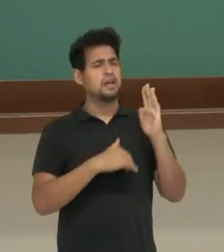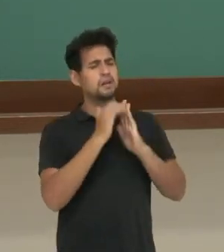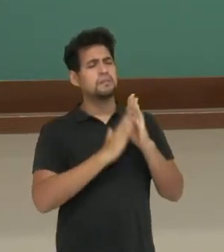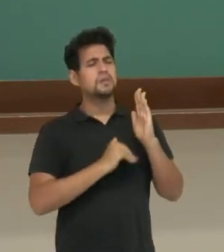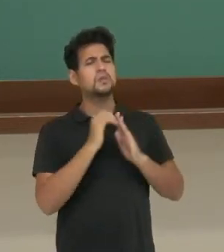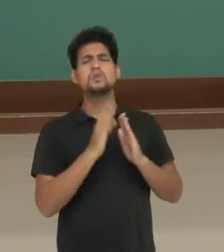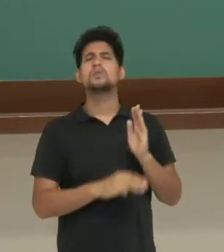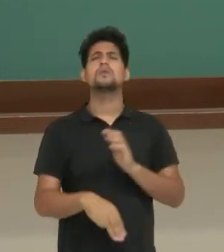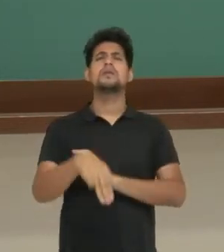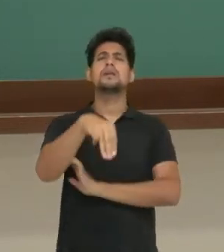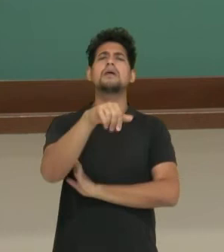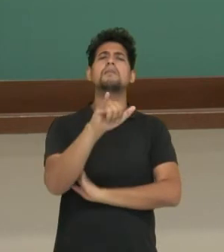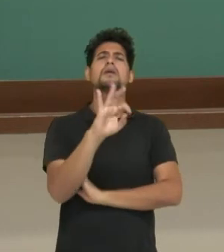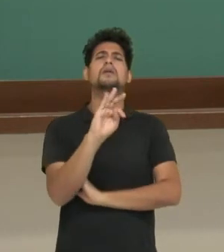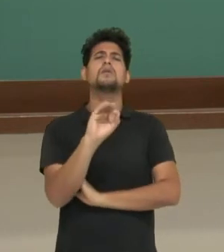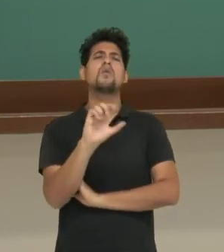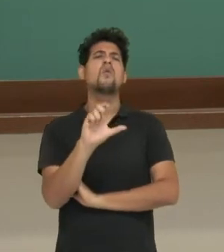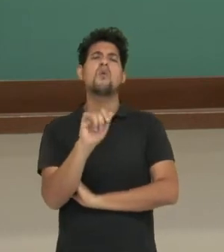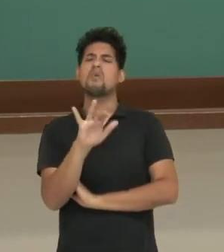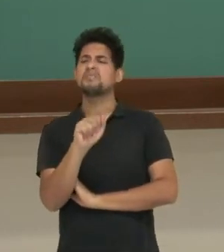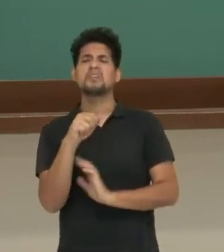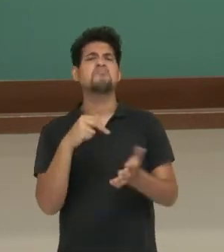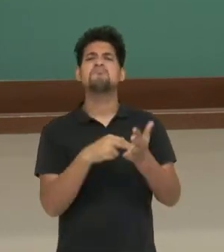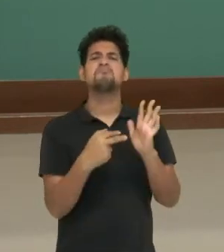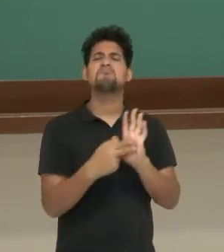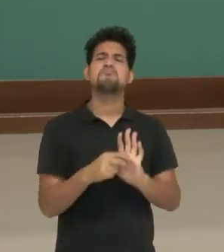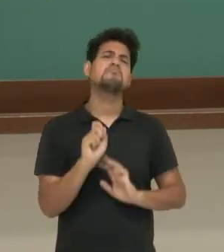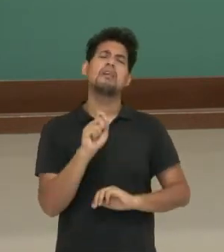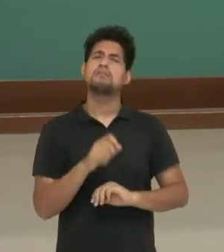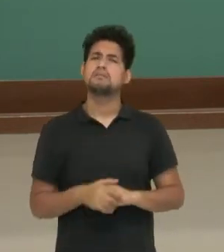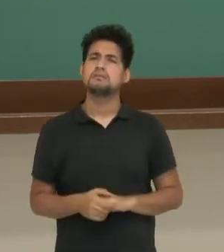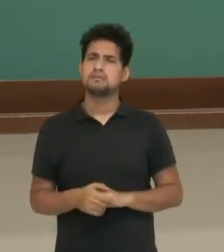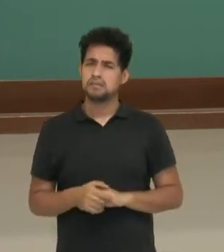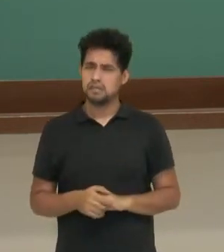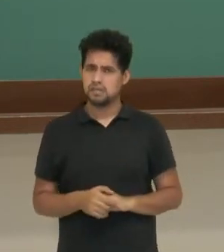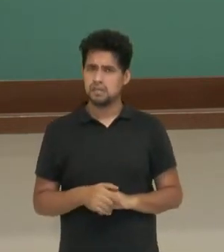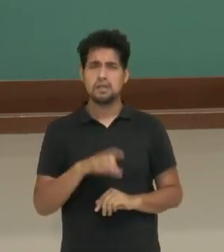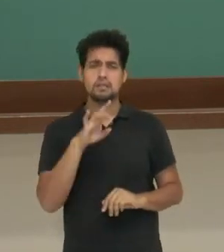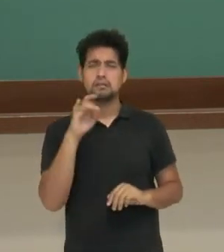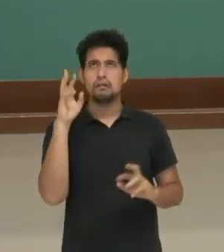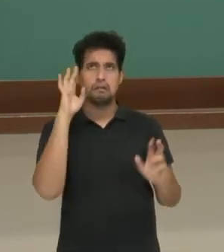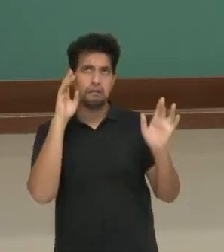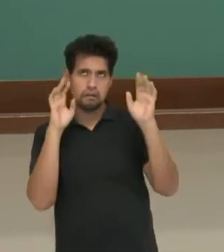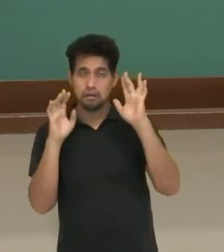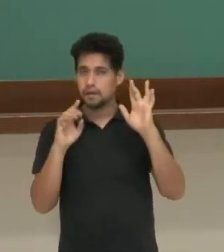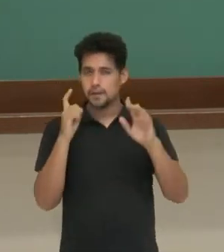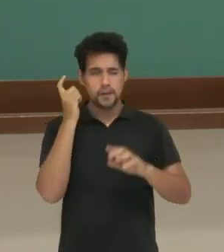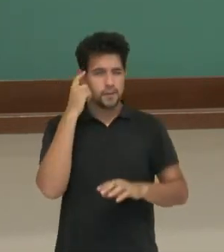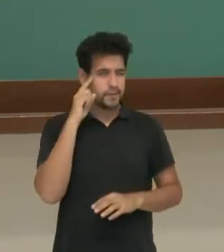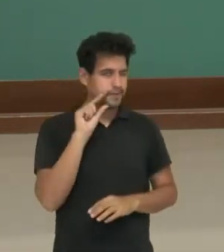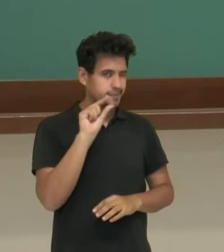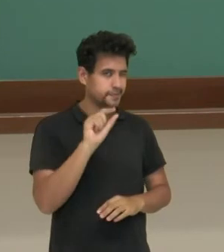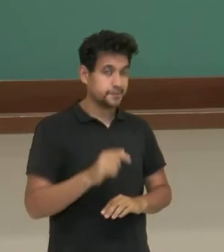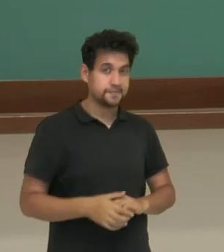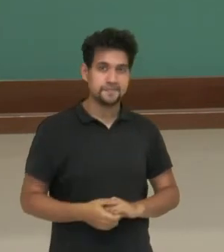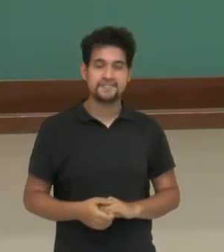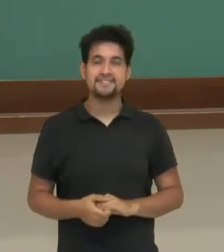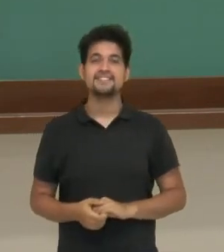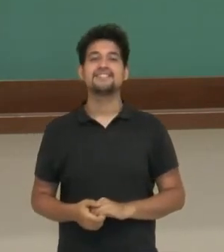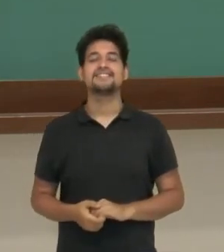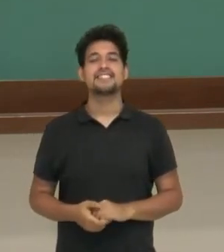mitológicas? O que seriam isso? O que seriam essas pinturas? Seria fantasia? Pense um pouco sobre isso.